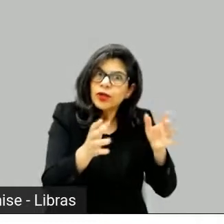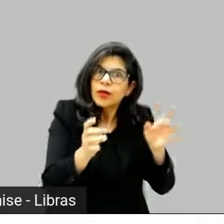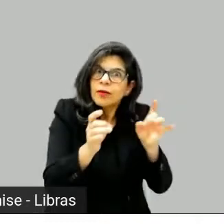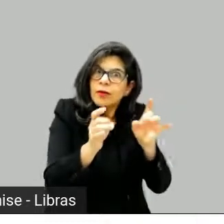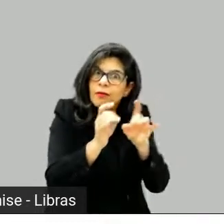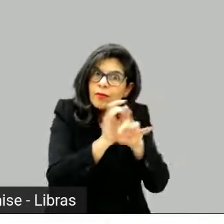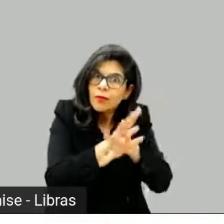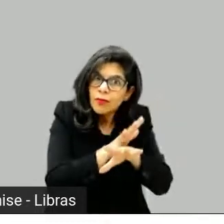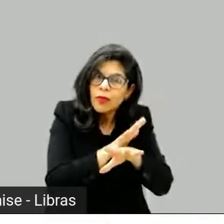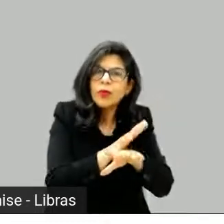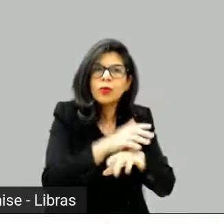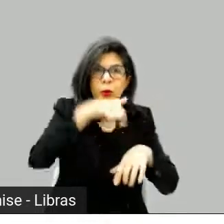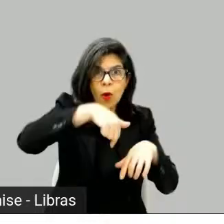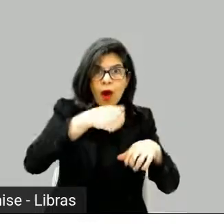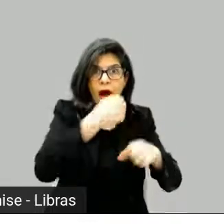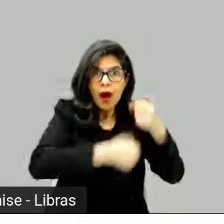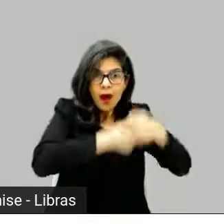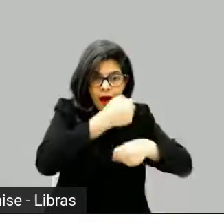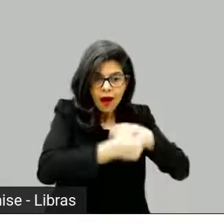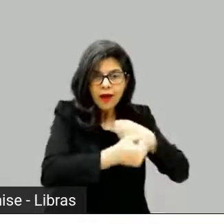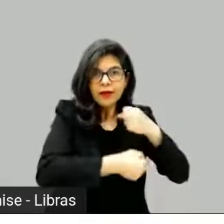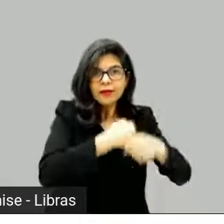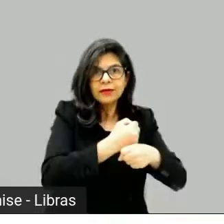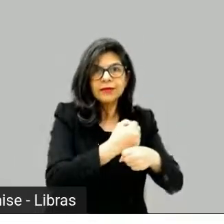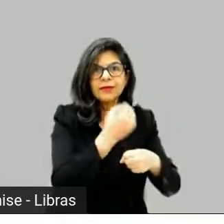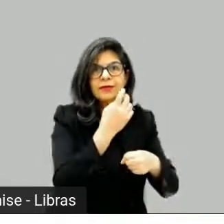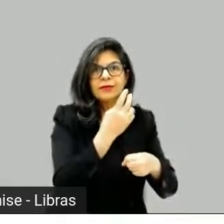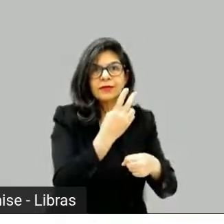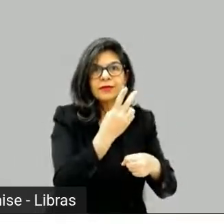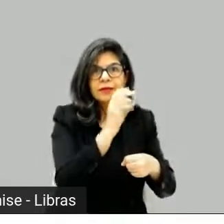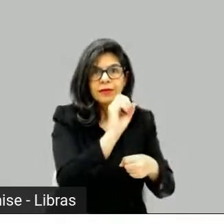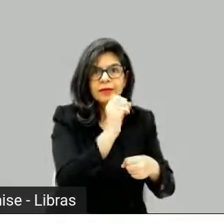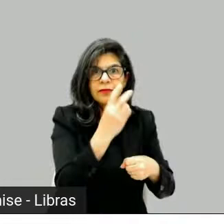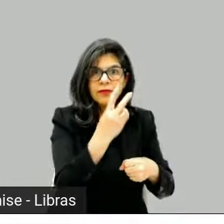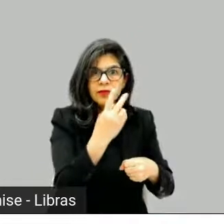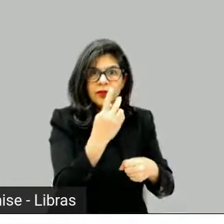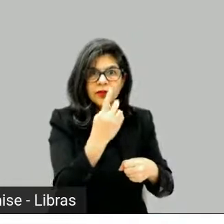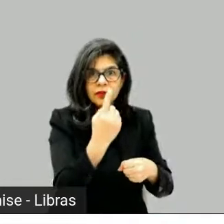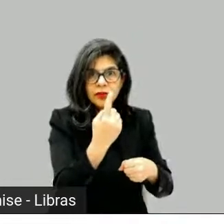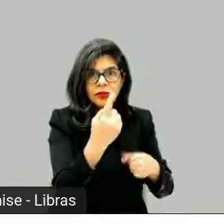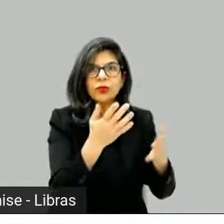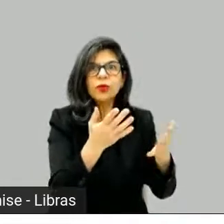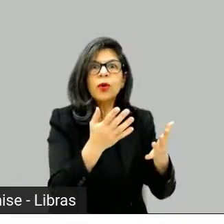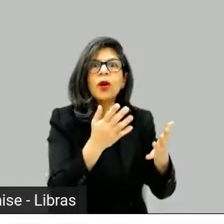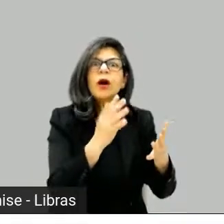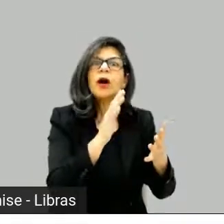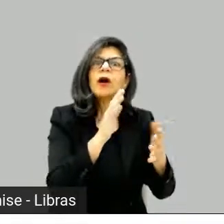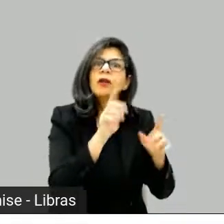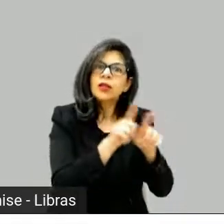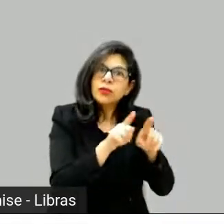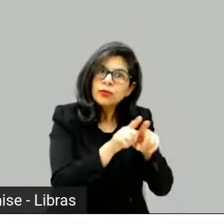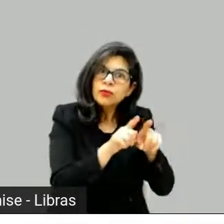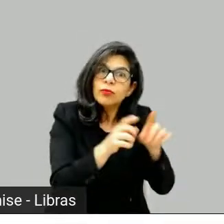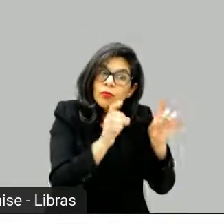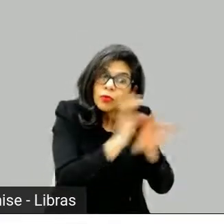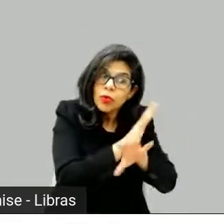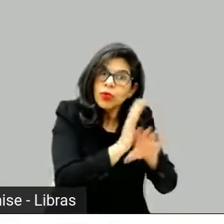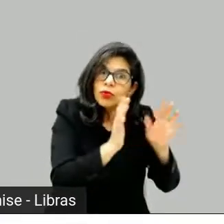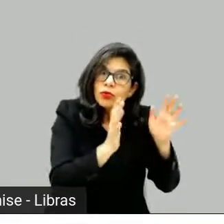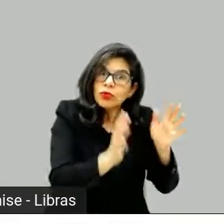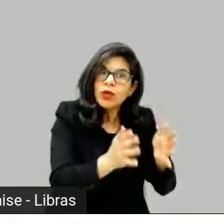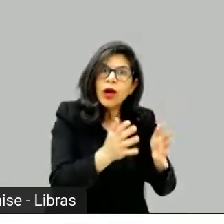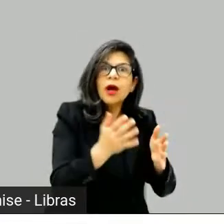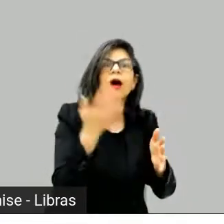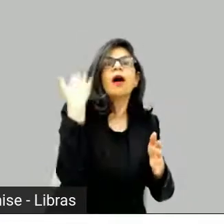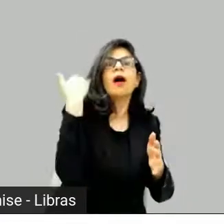em 2019. O longa foi filmado um pouquinho antes da pandemia, bem pouco antes. Na verdade, acho que ele